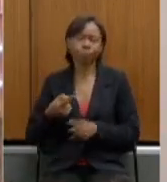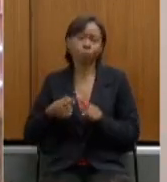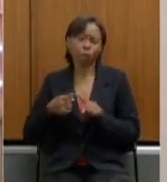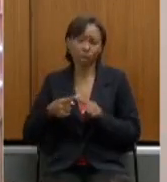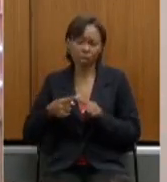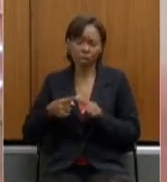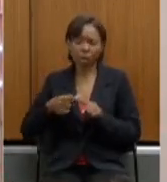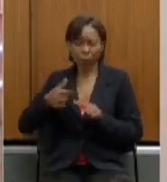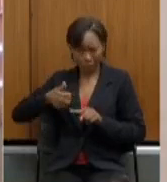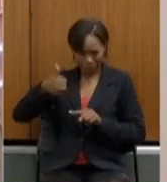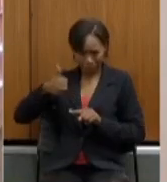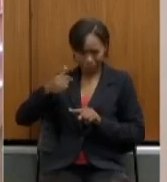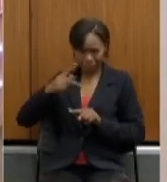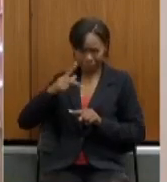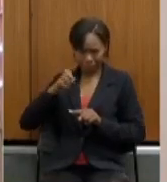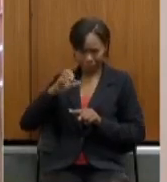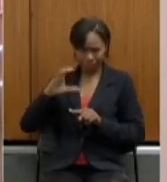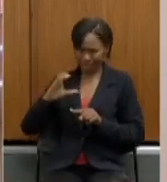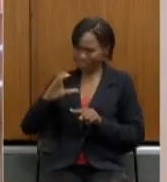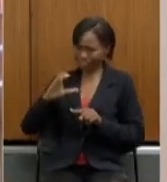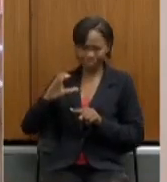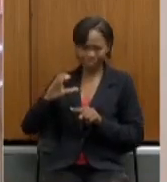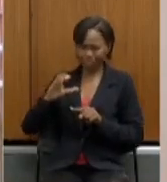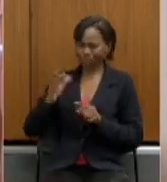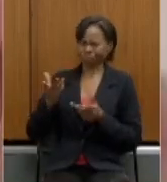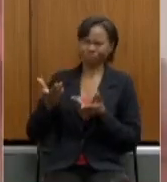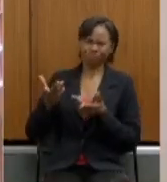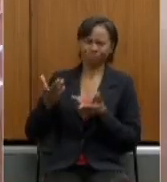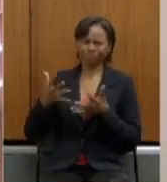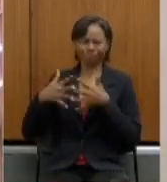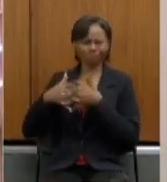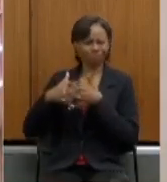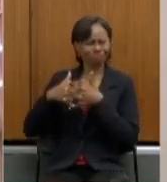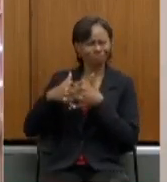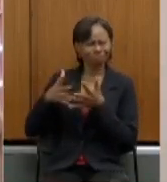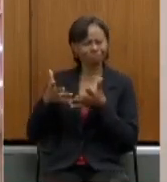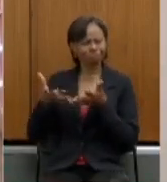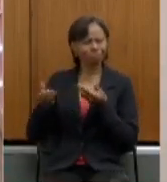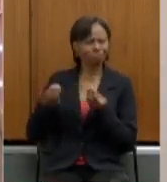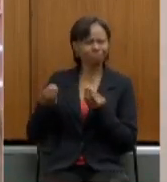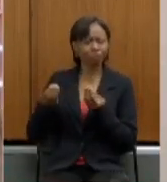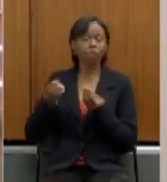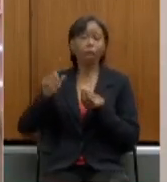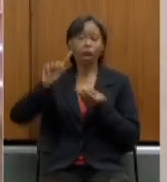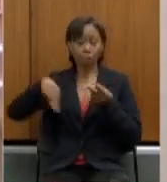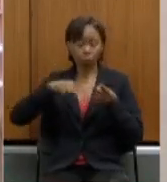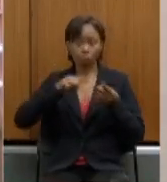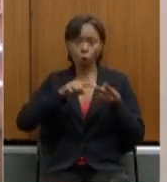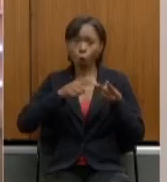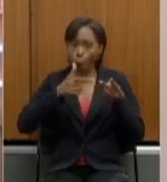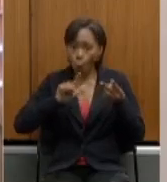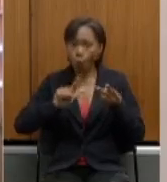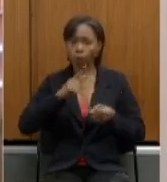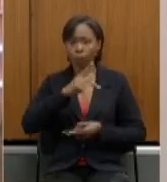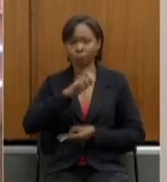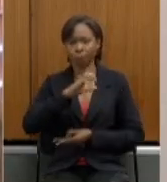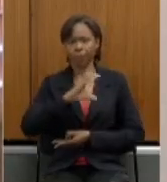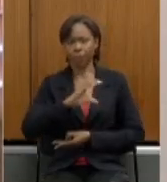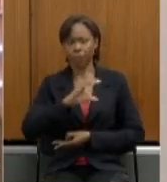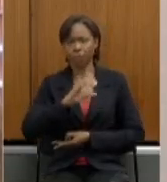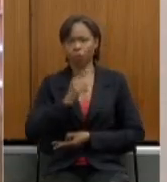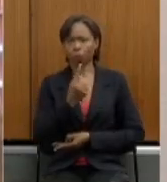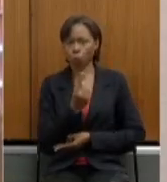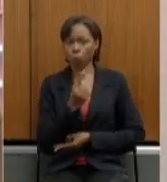tivesse gerasse questionamentos jurídicos então um dia depois foi mandada uma segunda PEC que é a PEC 158